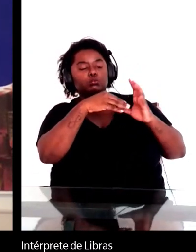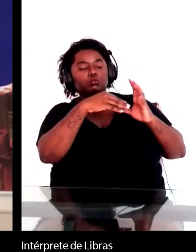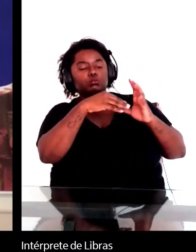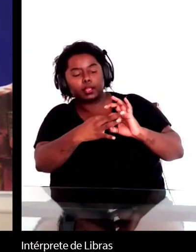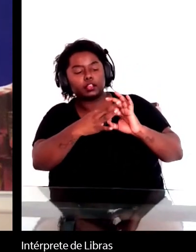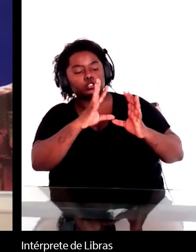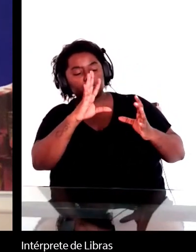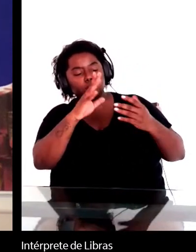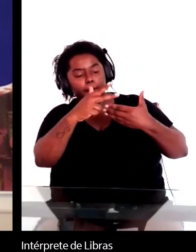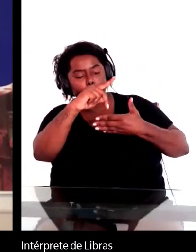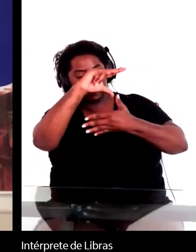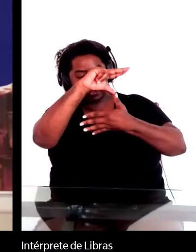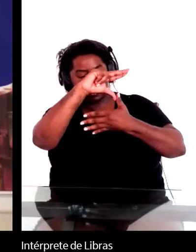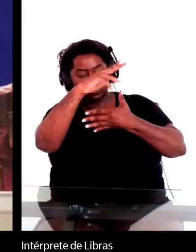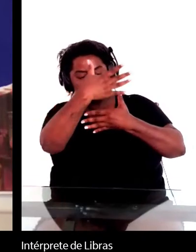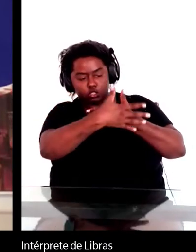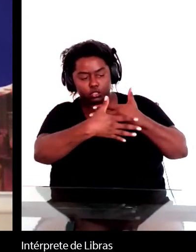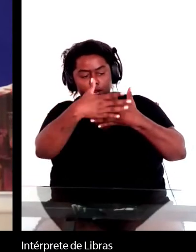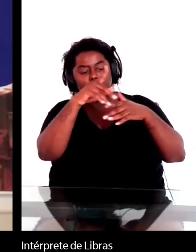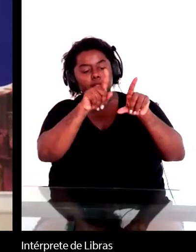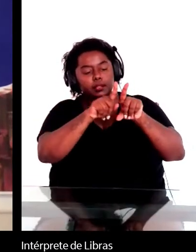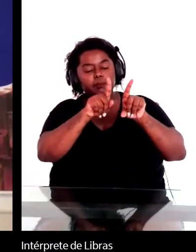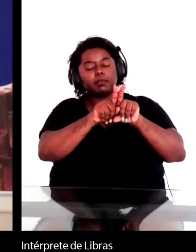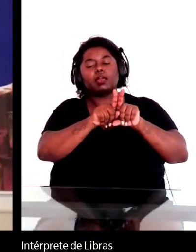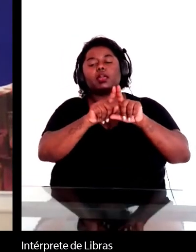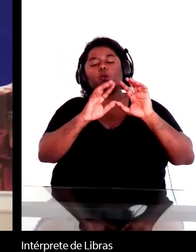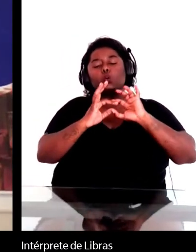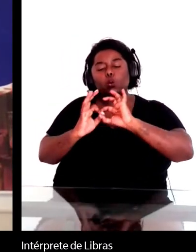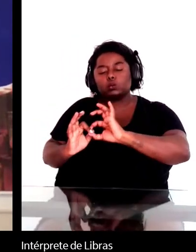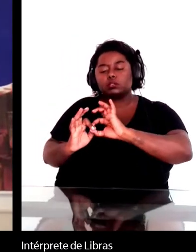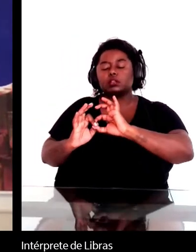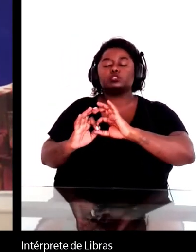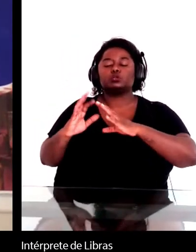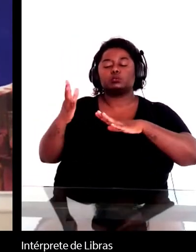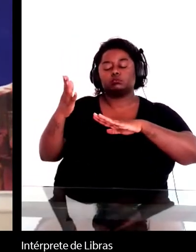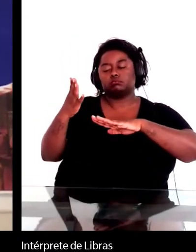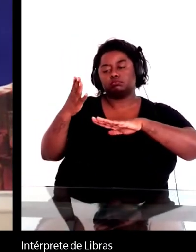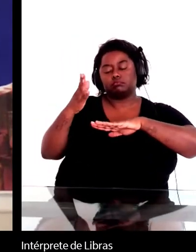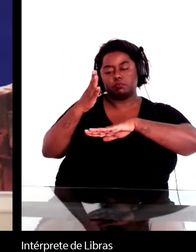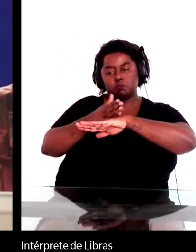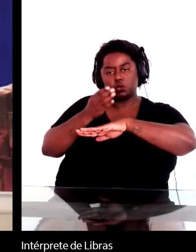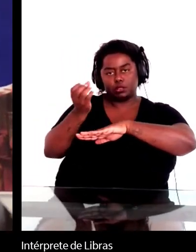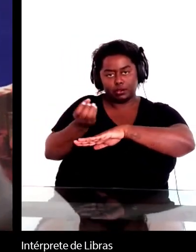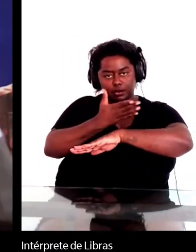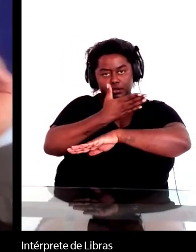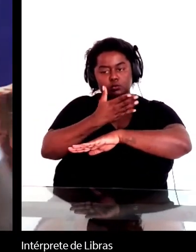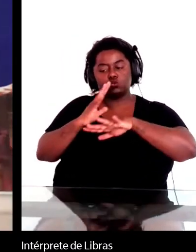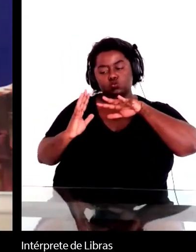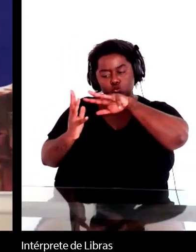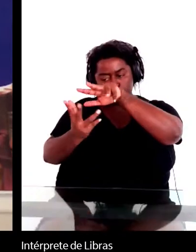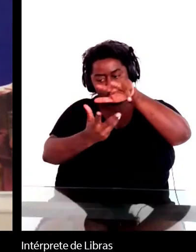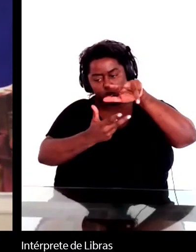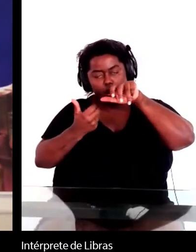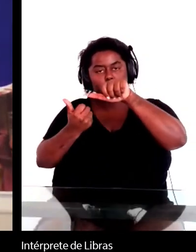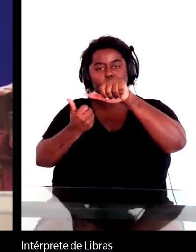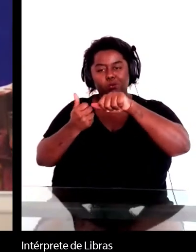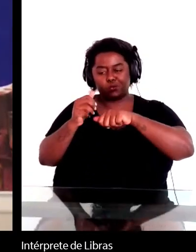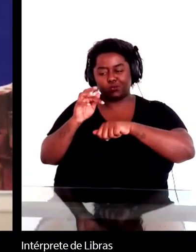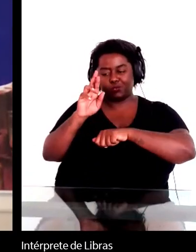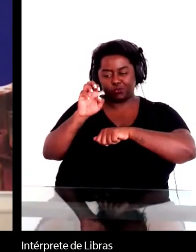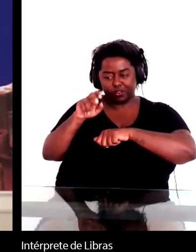Latina, mas no contexto do modernismo mundial de que o Waldo Frank que, se não me engano, também era velocilista